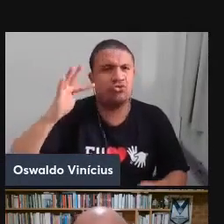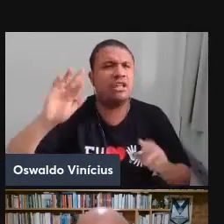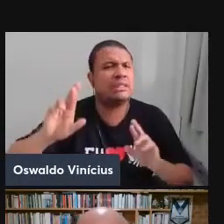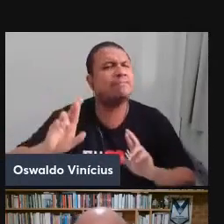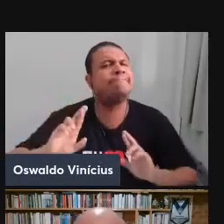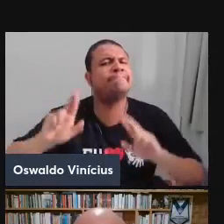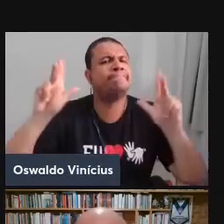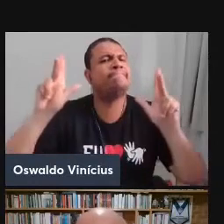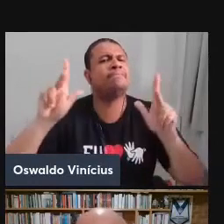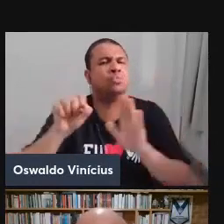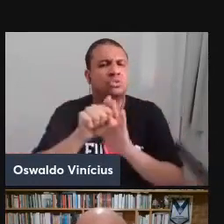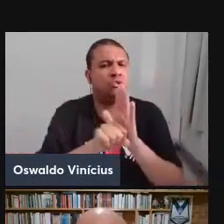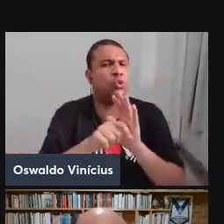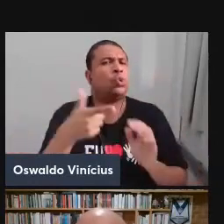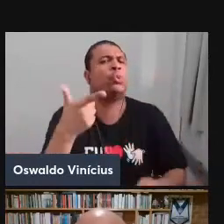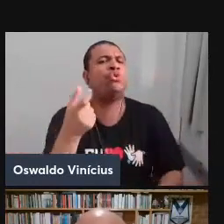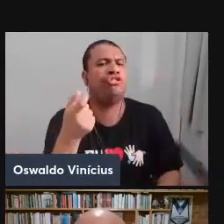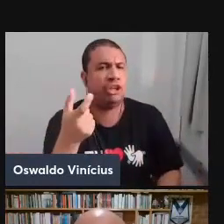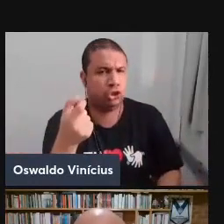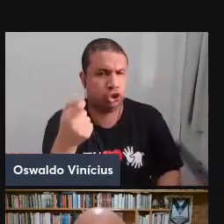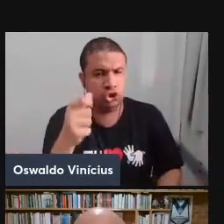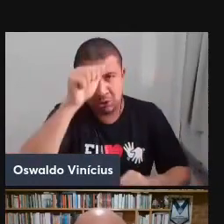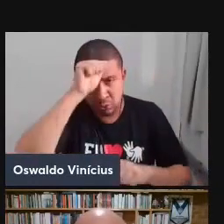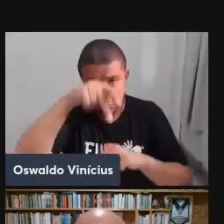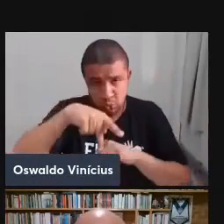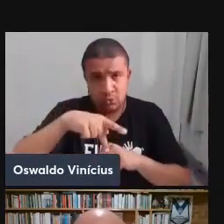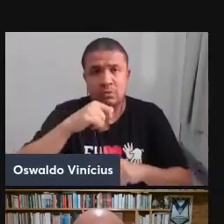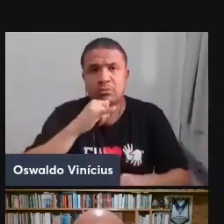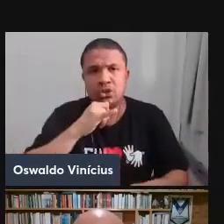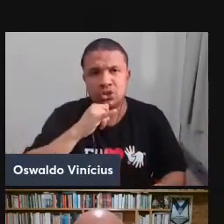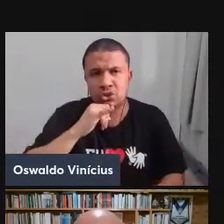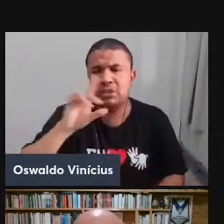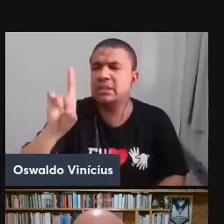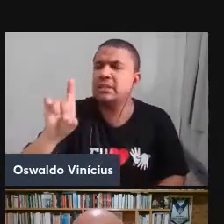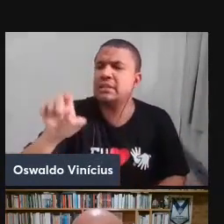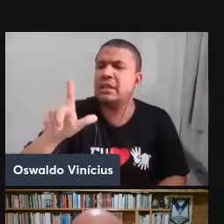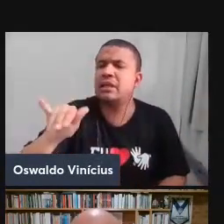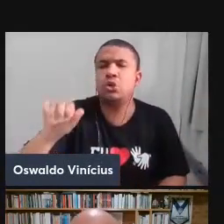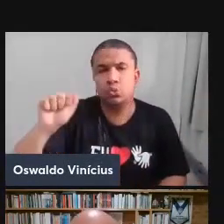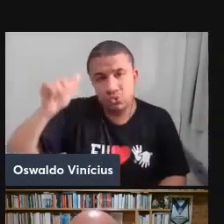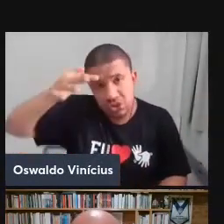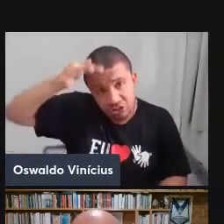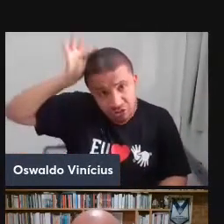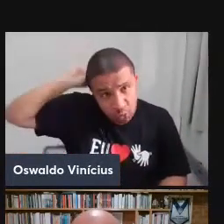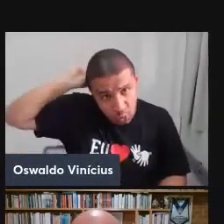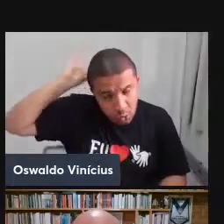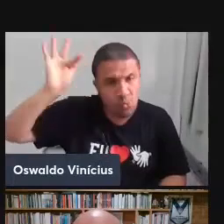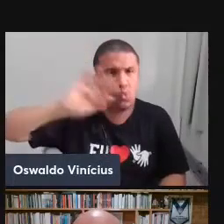no século XX. Então, autores como Deleuze, como Foucault, como Gattari,